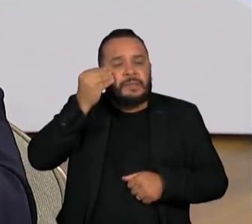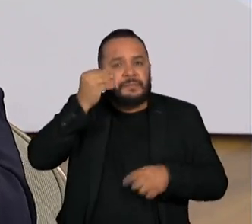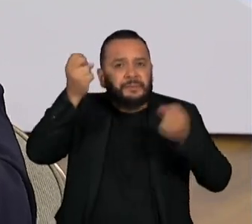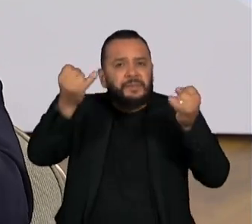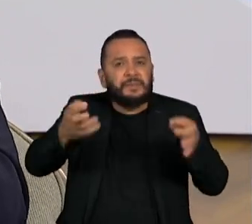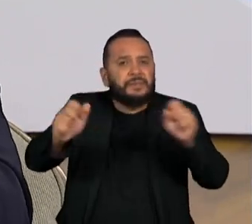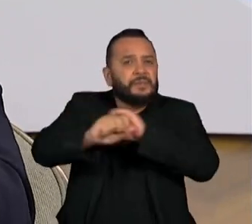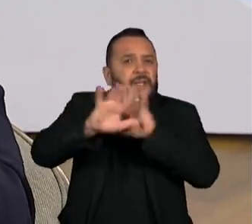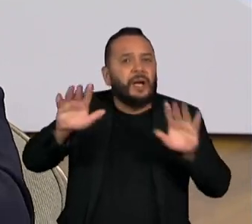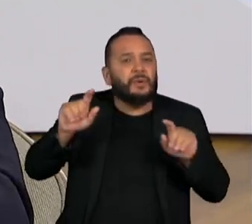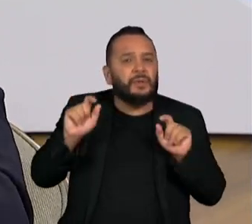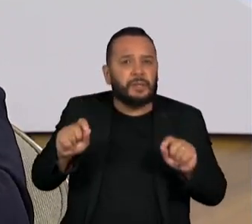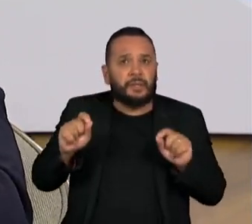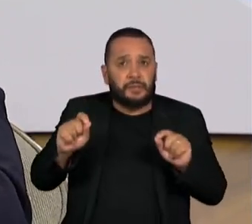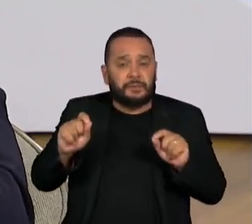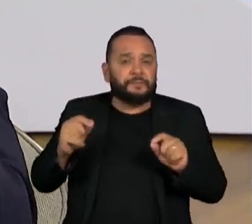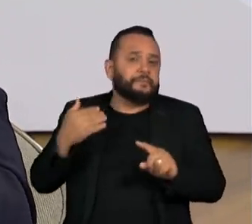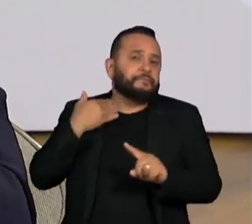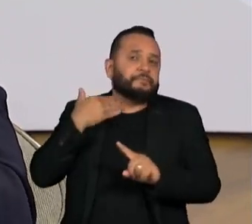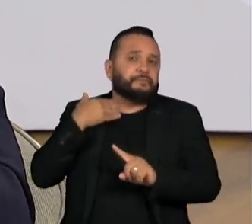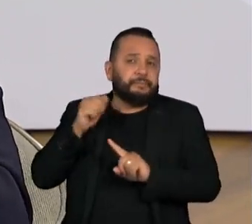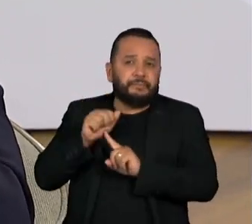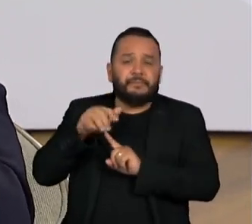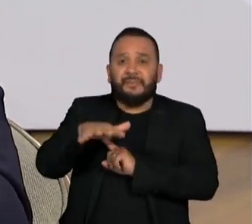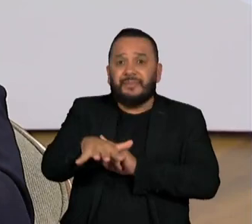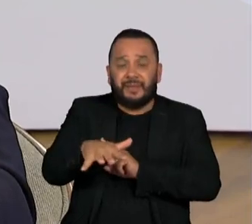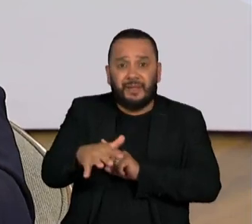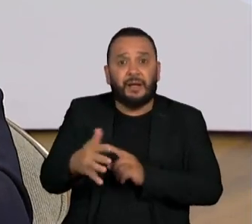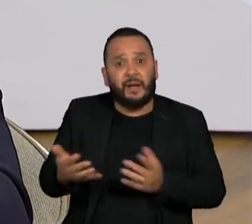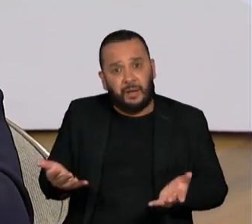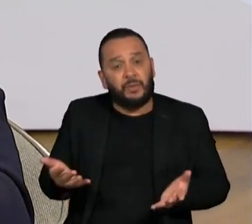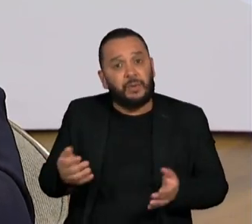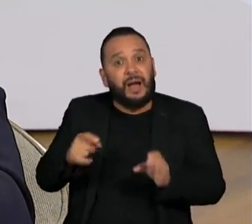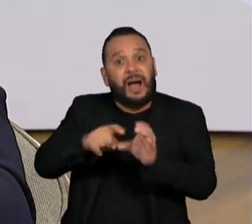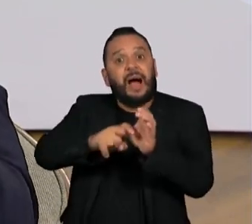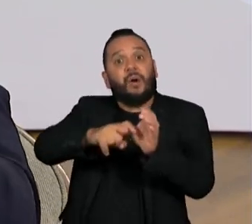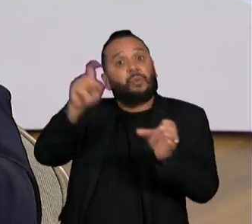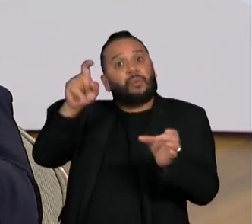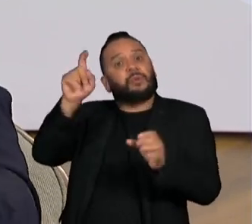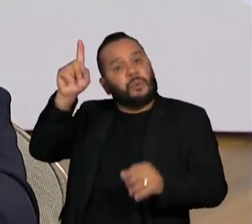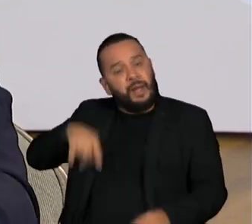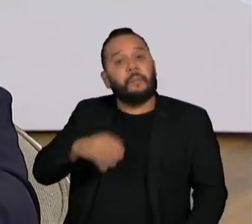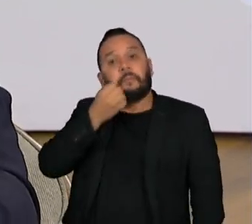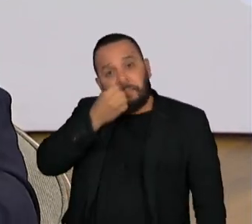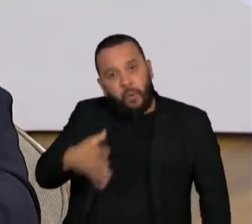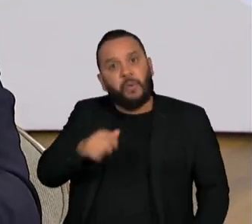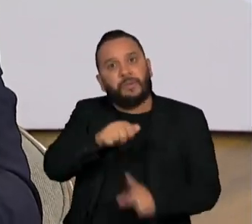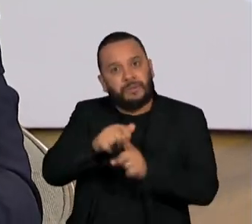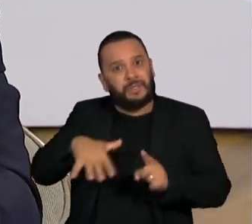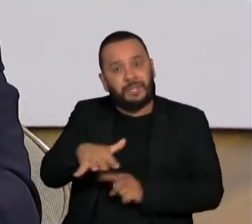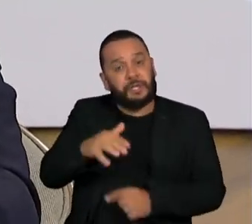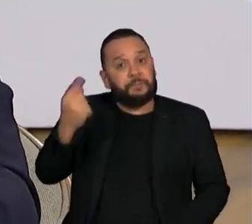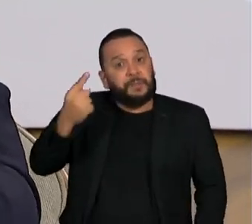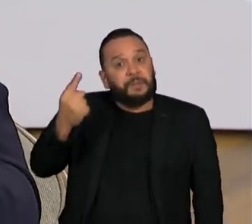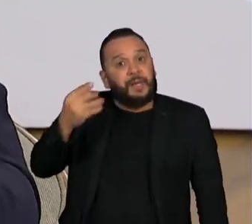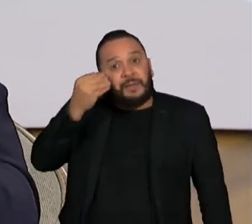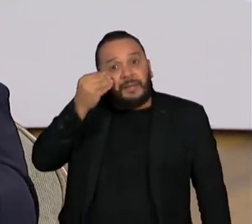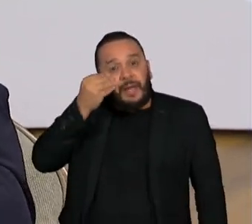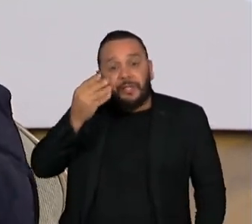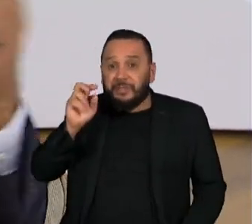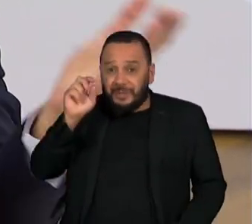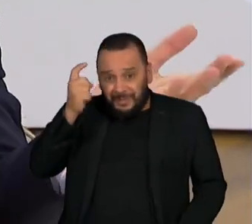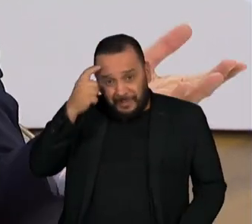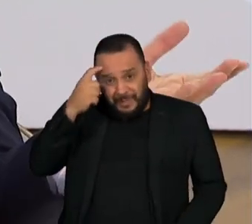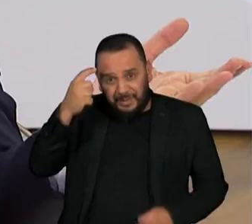claro que a instituição Banco Central, na forma autônoma, é um ganho para a sociedade. Eu acho que a gente está passando o primeiro teste, mas se a gente olhar isso no longo